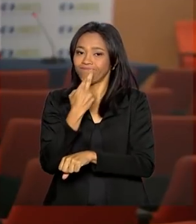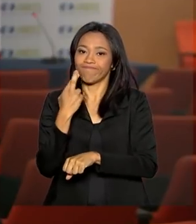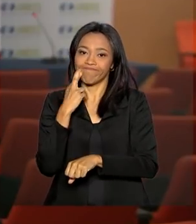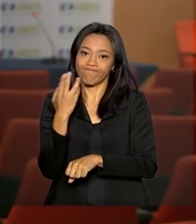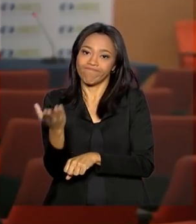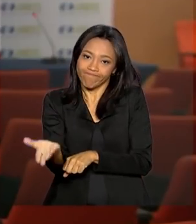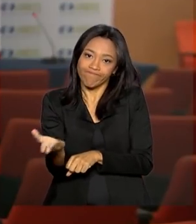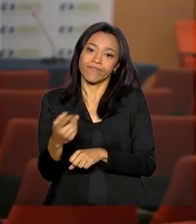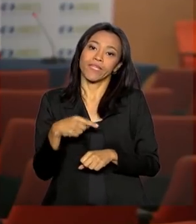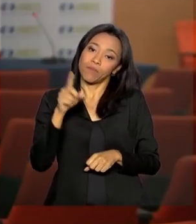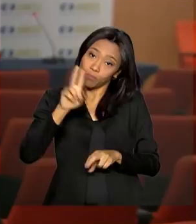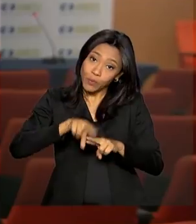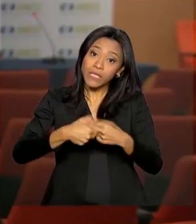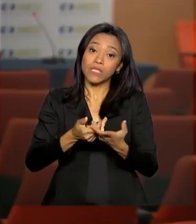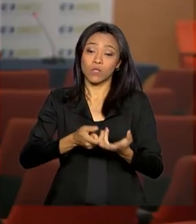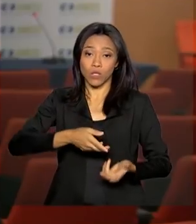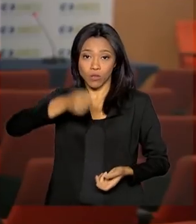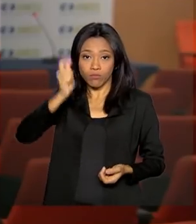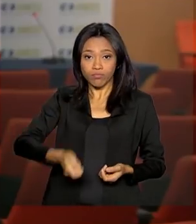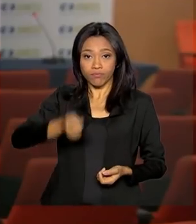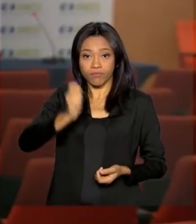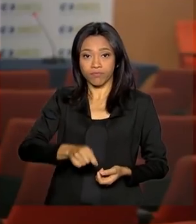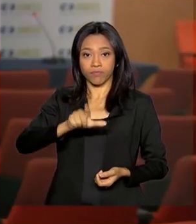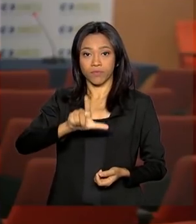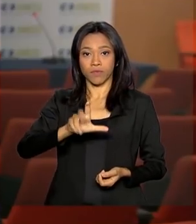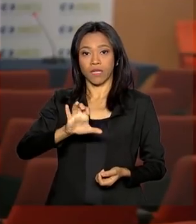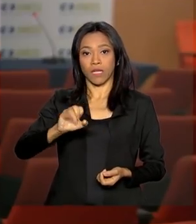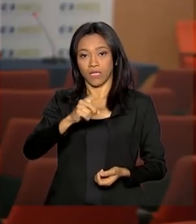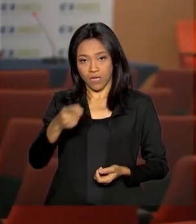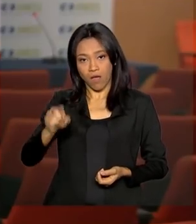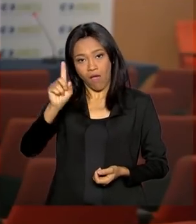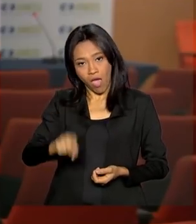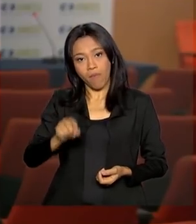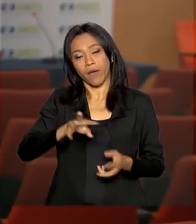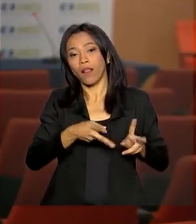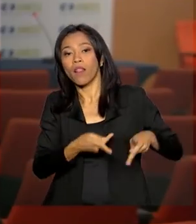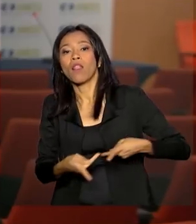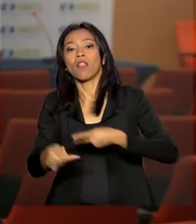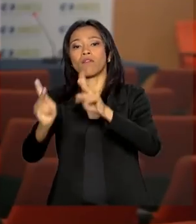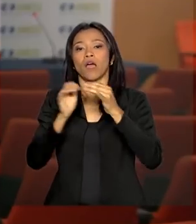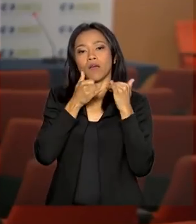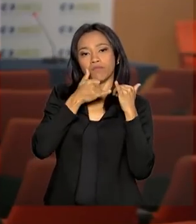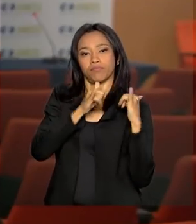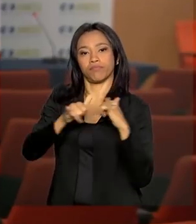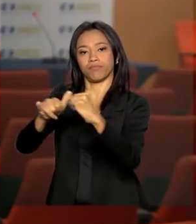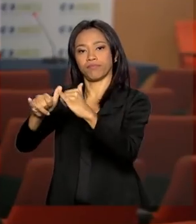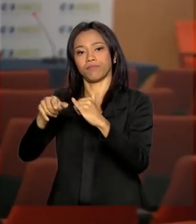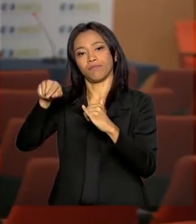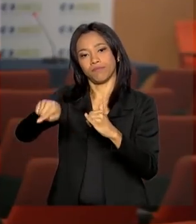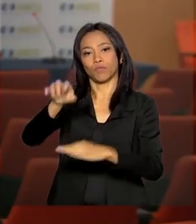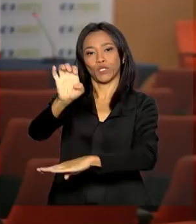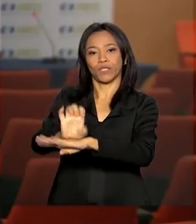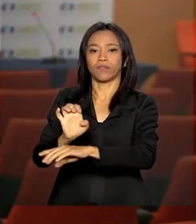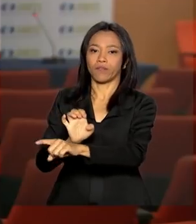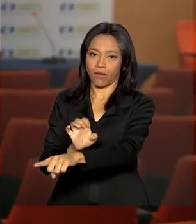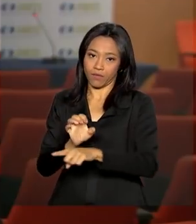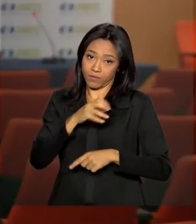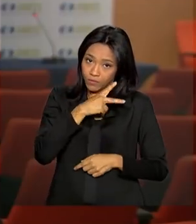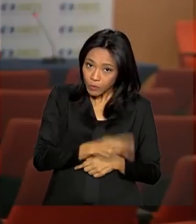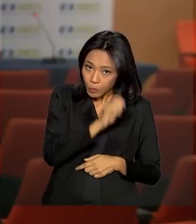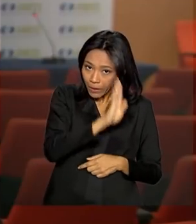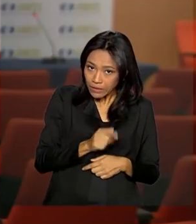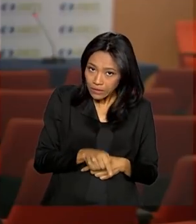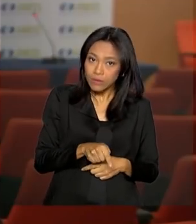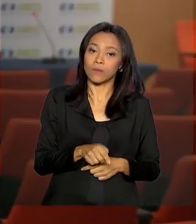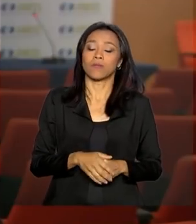obviamente, acabar com essa situação. Ele acontece aqui na sede da CCEE, a Câmara de Comercialização de Energia